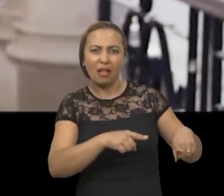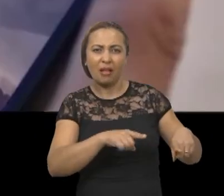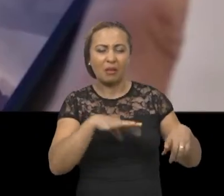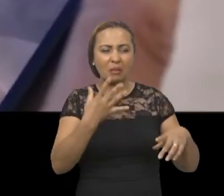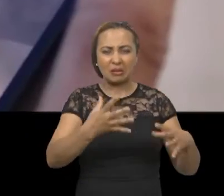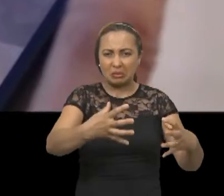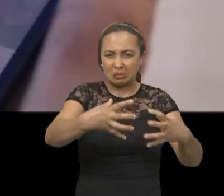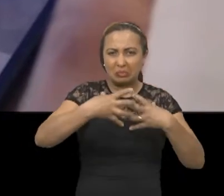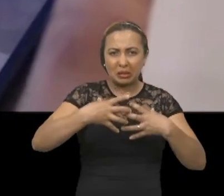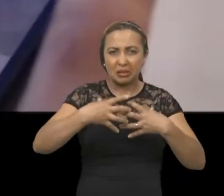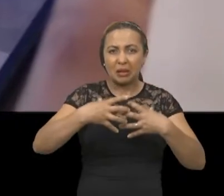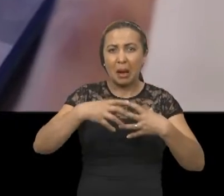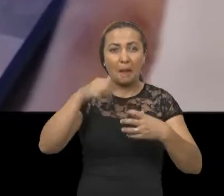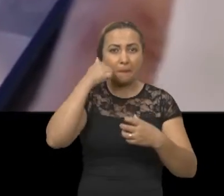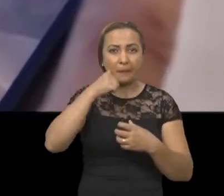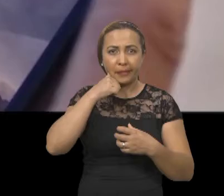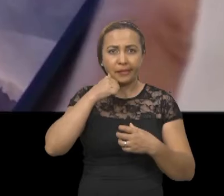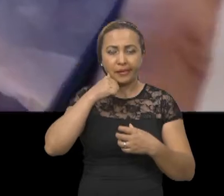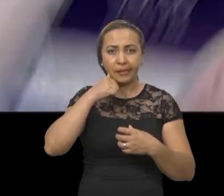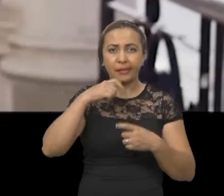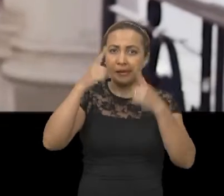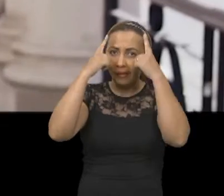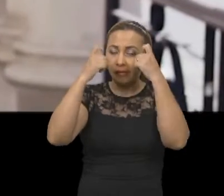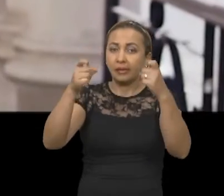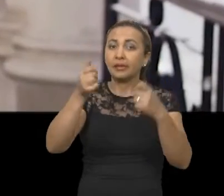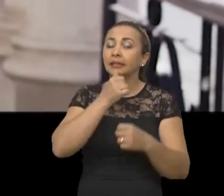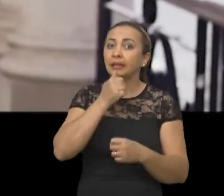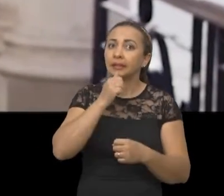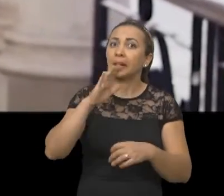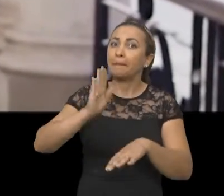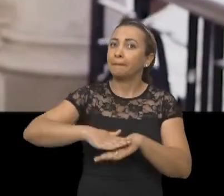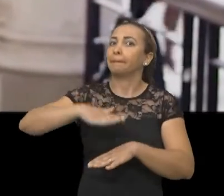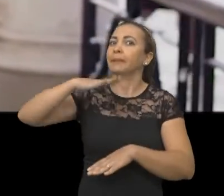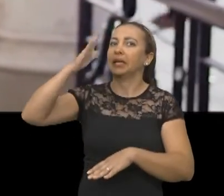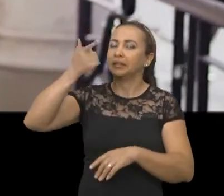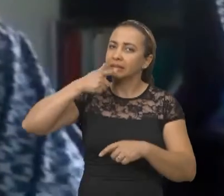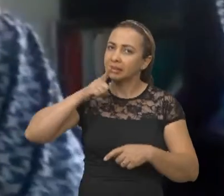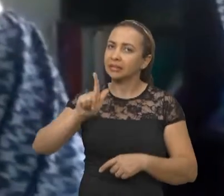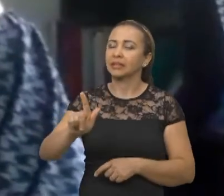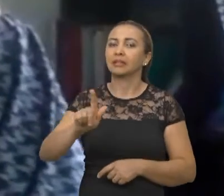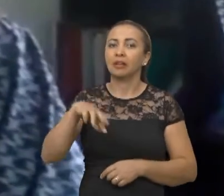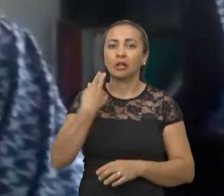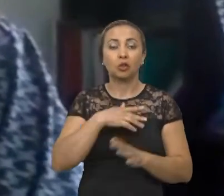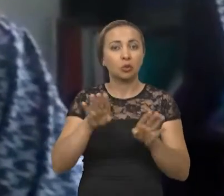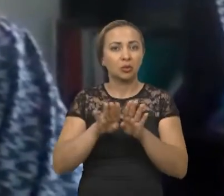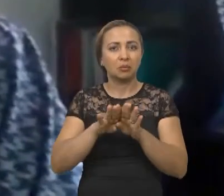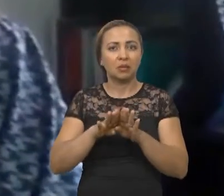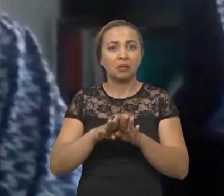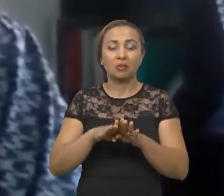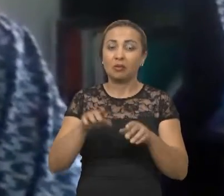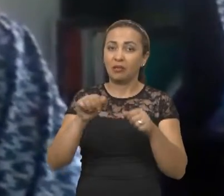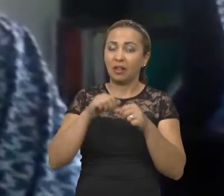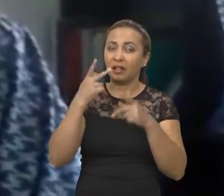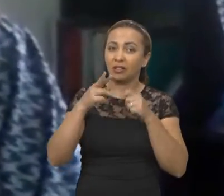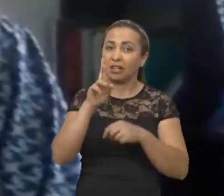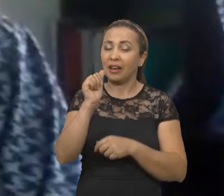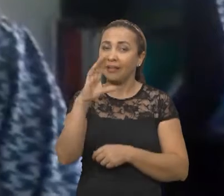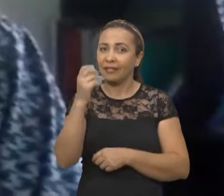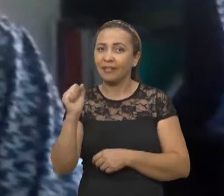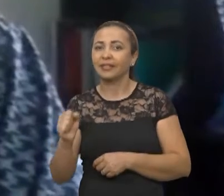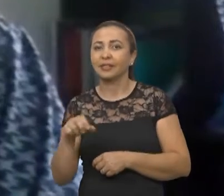quando isso recai sobre as mulheres, as violências são ainda maiores. E aí, se a gente também for racializar,